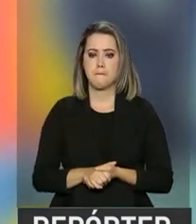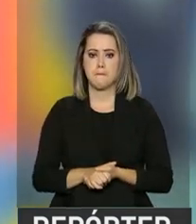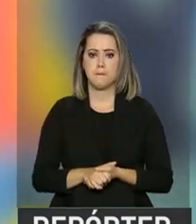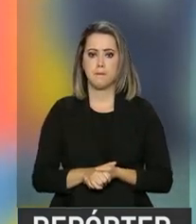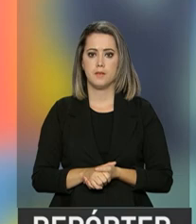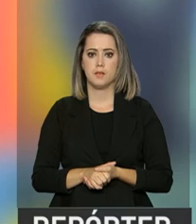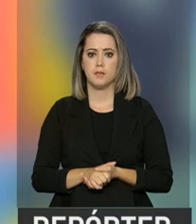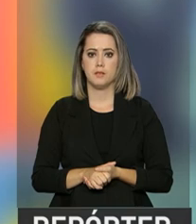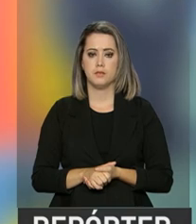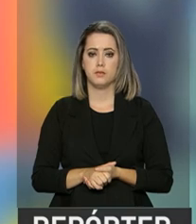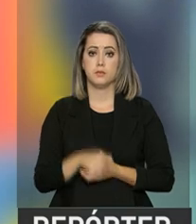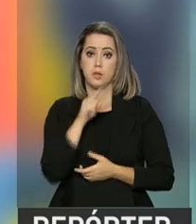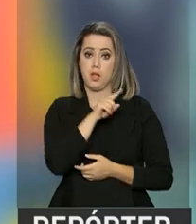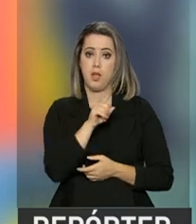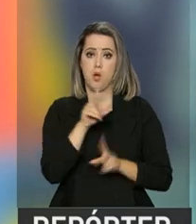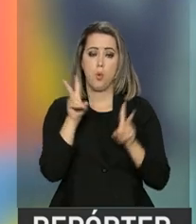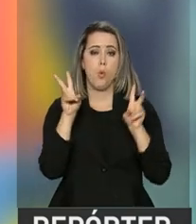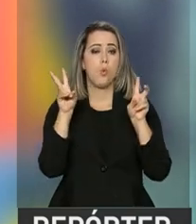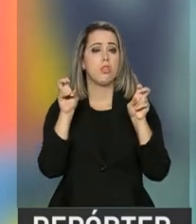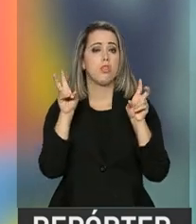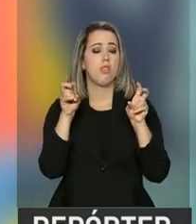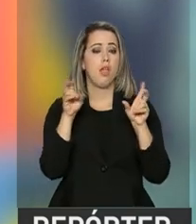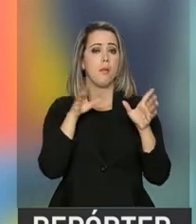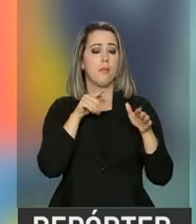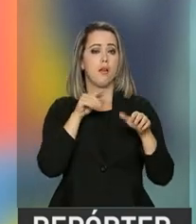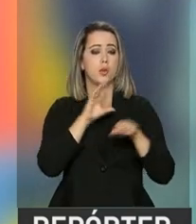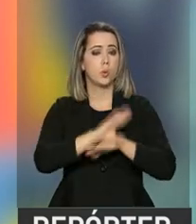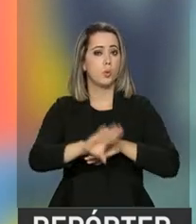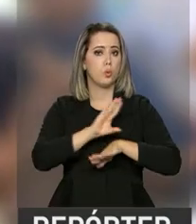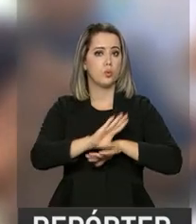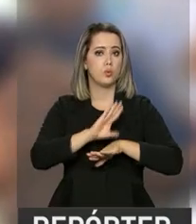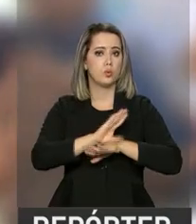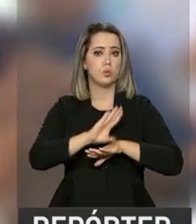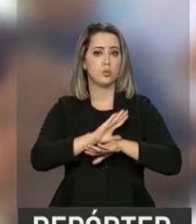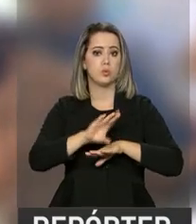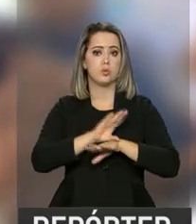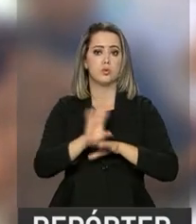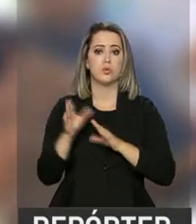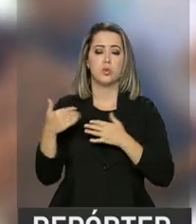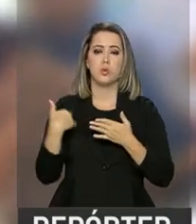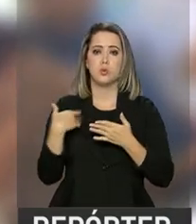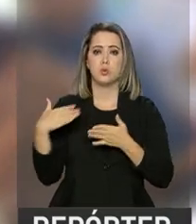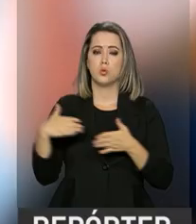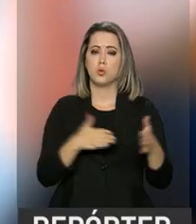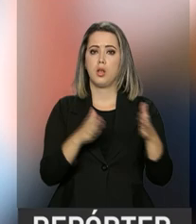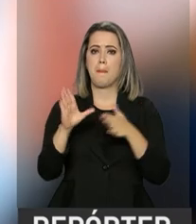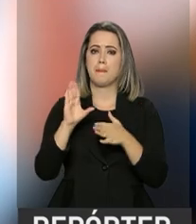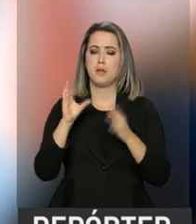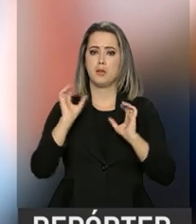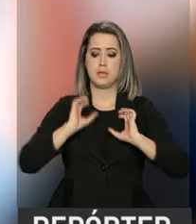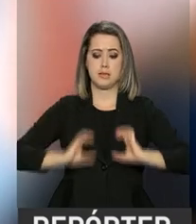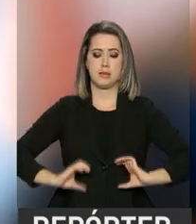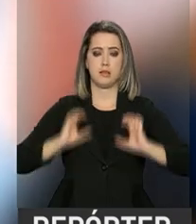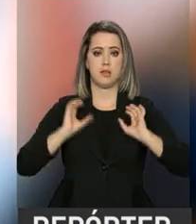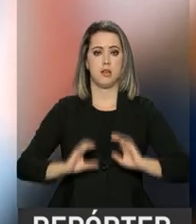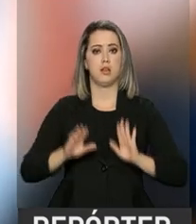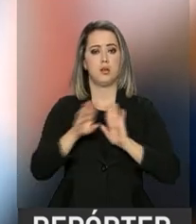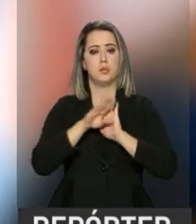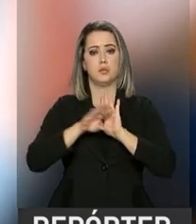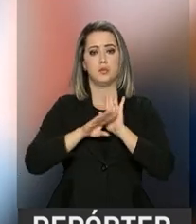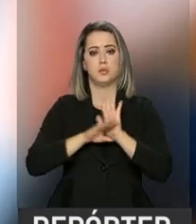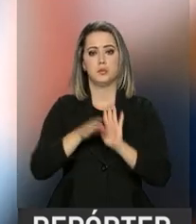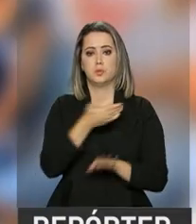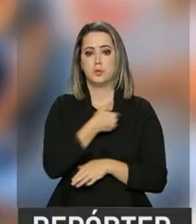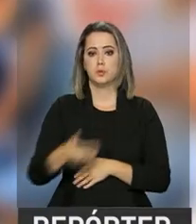não dá, não. Esse foi o tema da oficina realizada por jovens do Caminhos da Cidadania, um programa do governo do